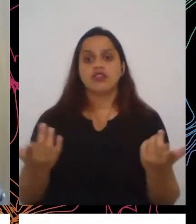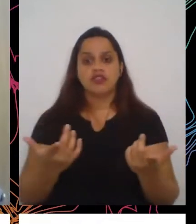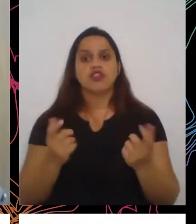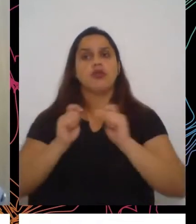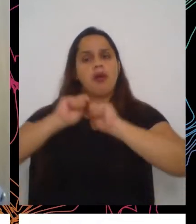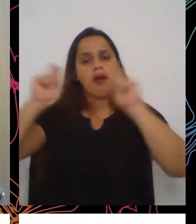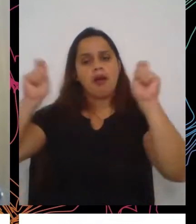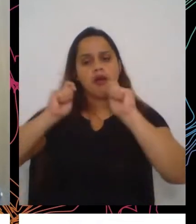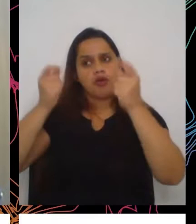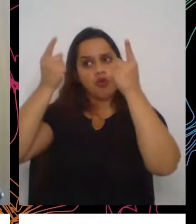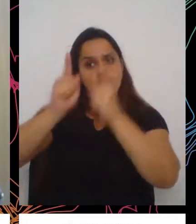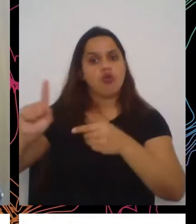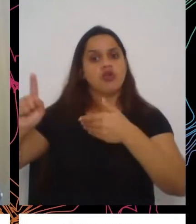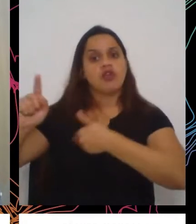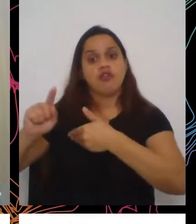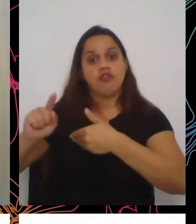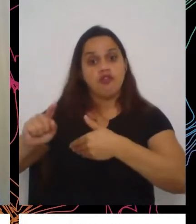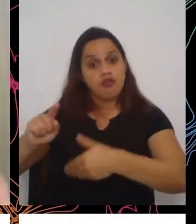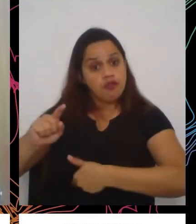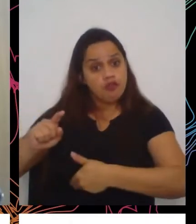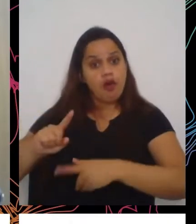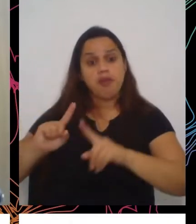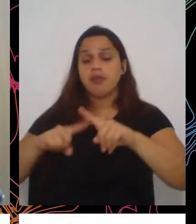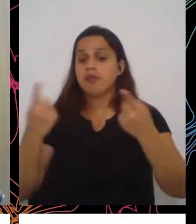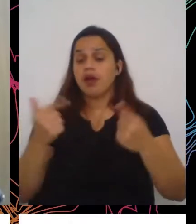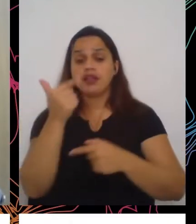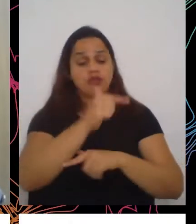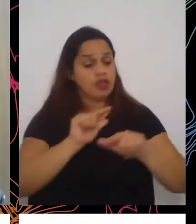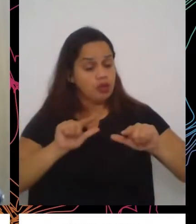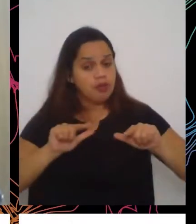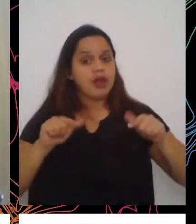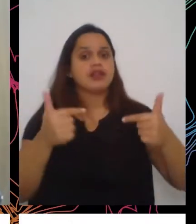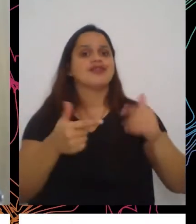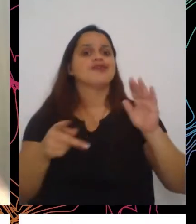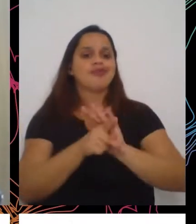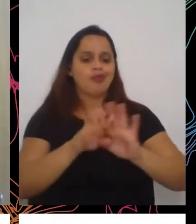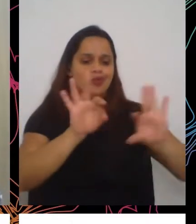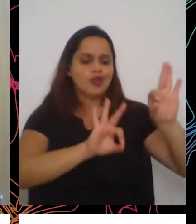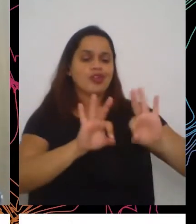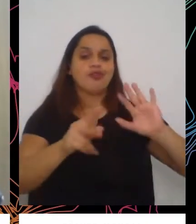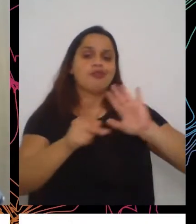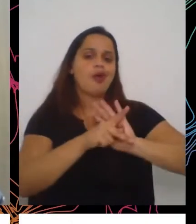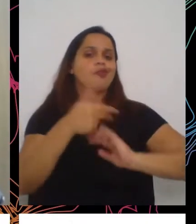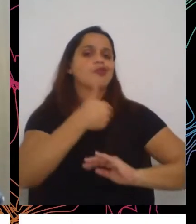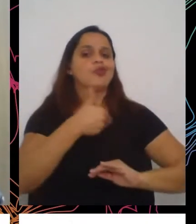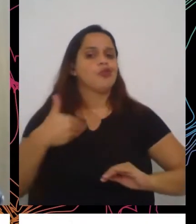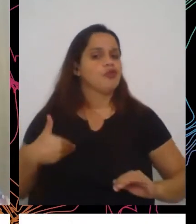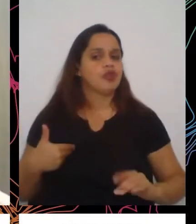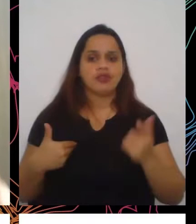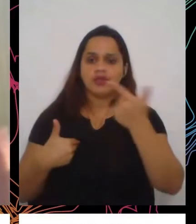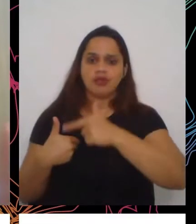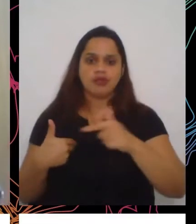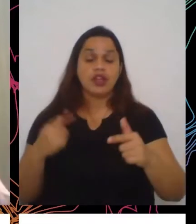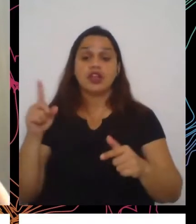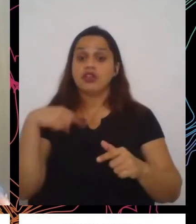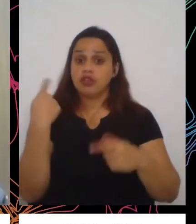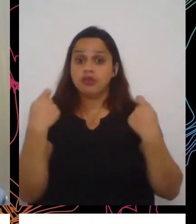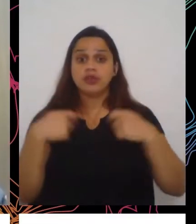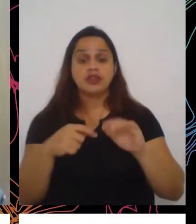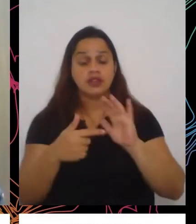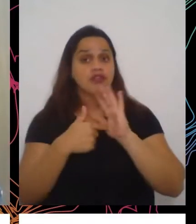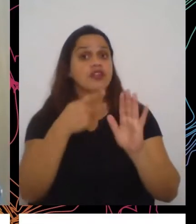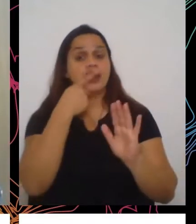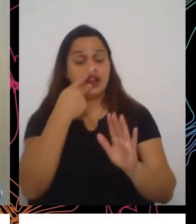contra a fome, mas nós não temos uma ação organizada de governo, né, e isso é uma questão importante que a gente levante, não há uma política